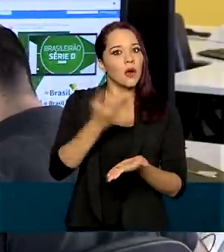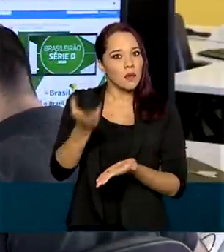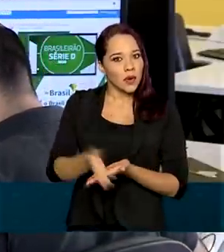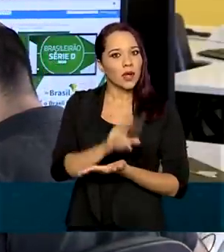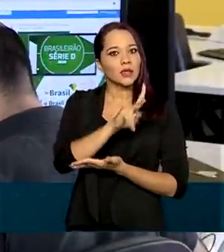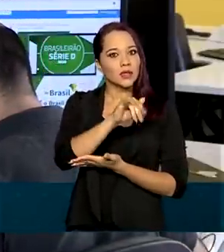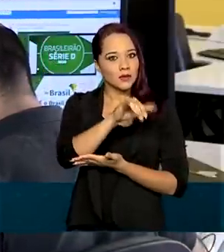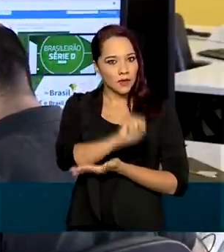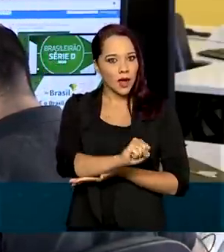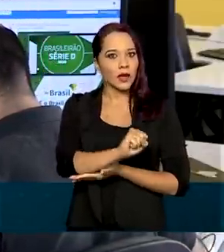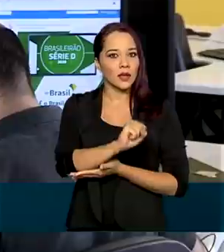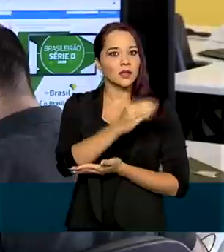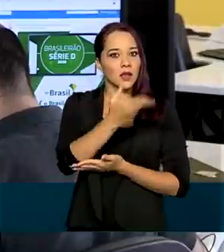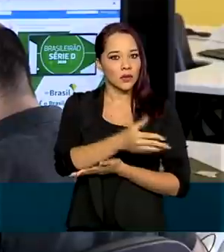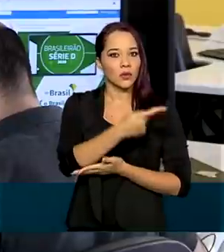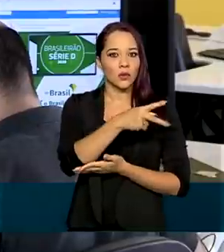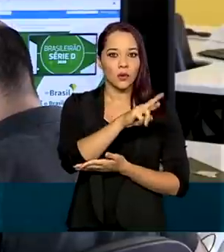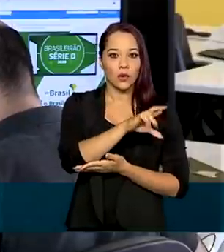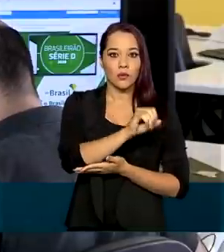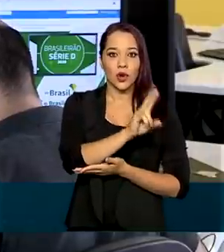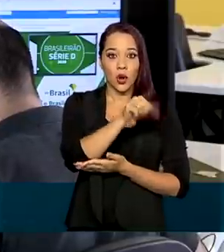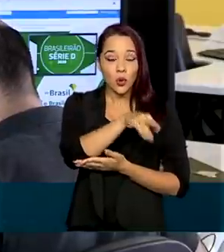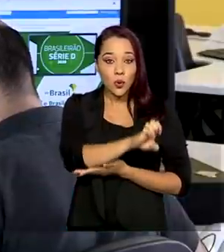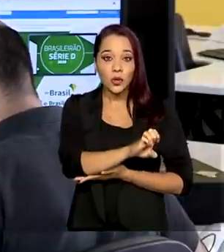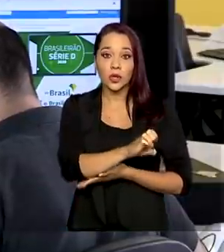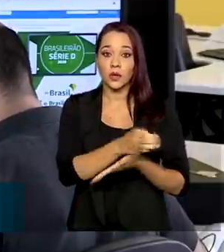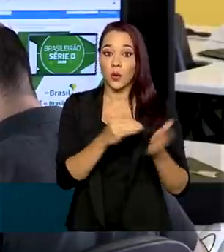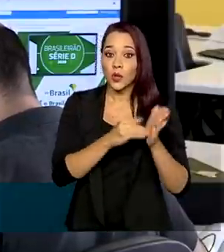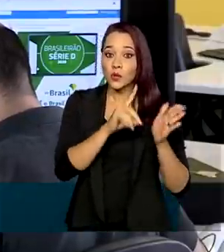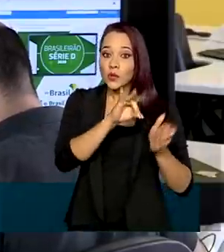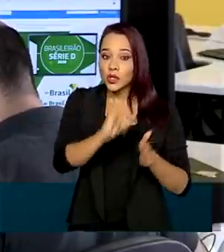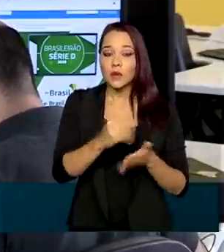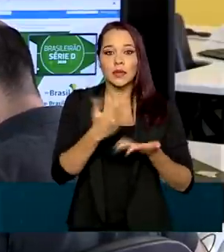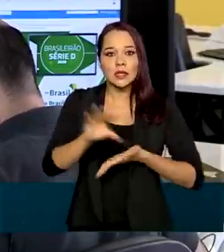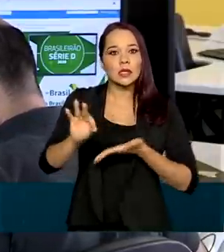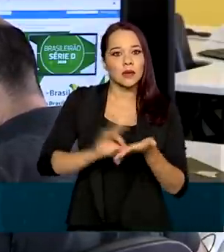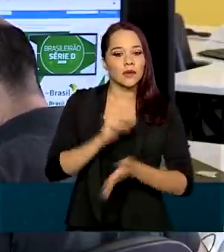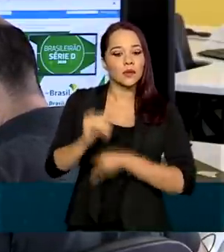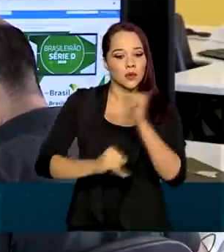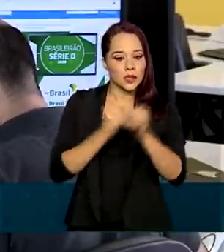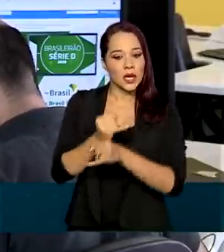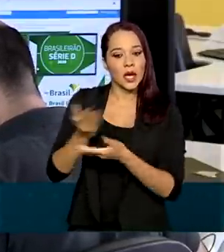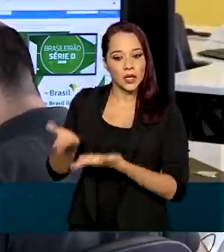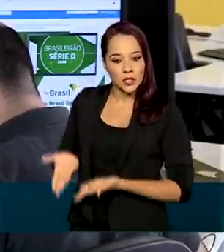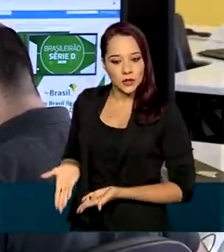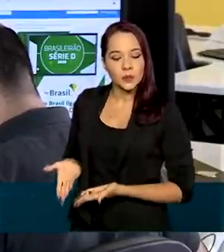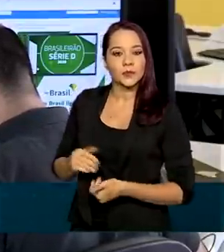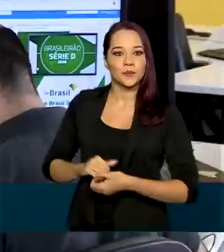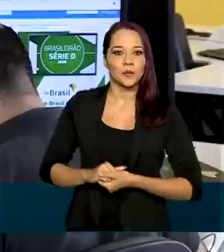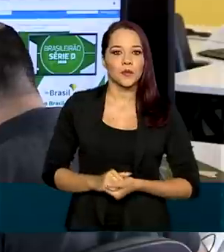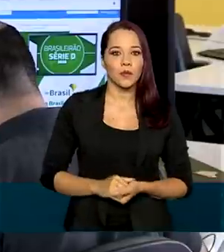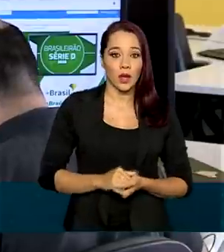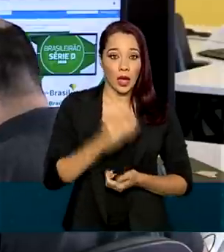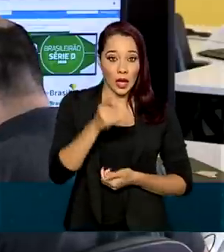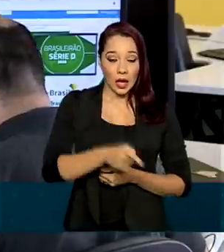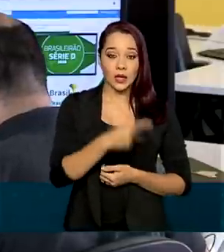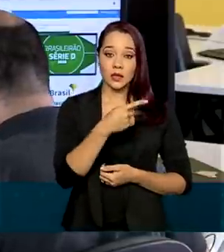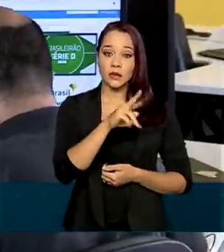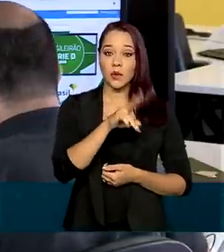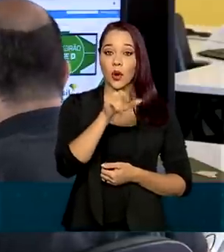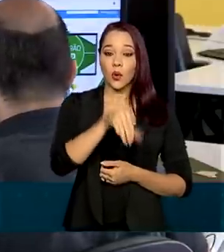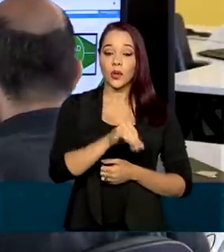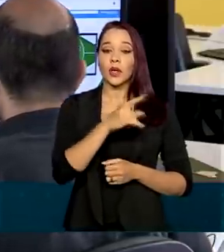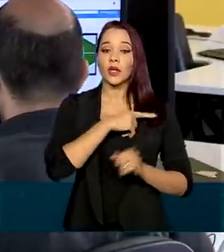essas vagas remanescentes do ProUni. Essa inscrição deve ser feita no site do programa. O ProUni é um programa que oferece